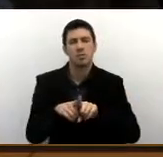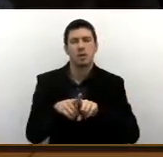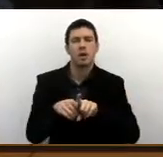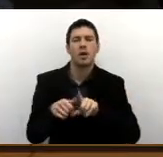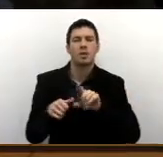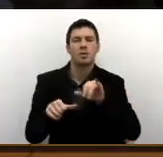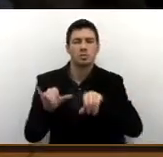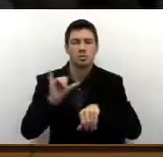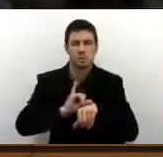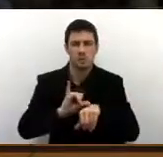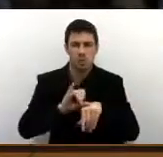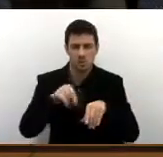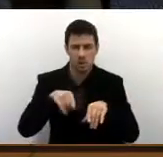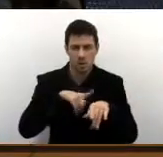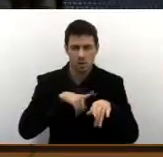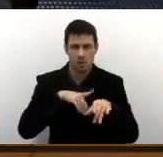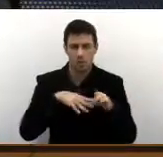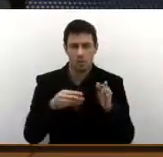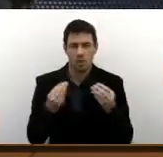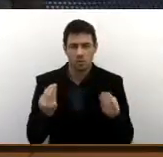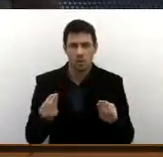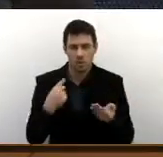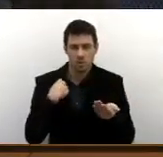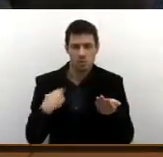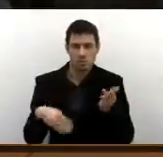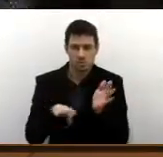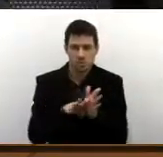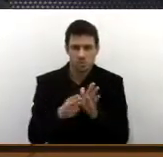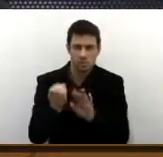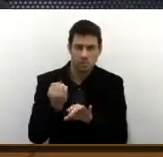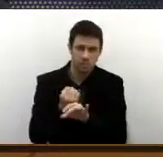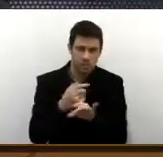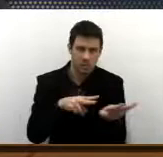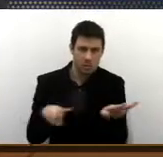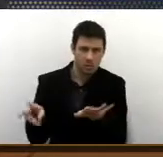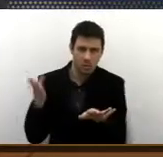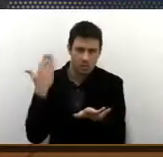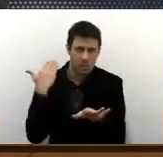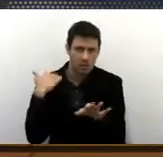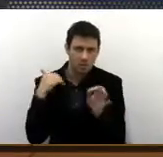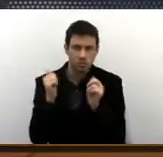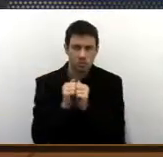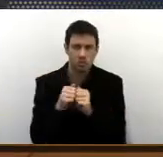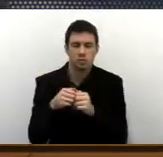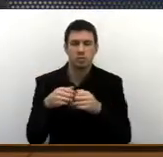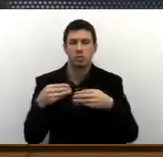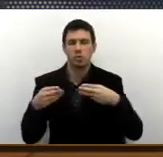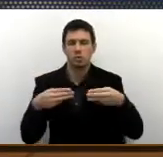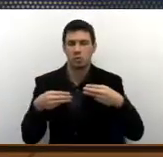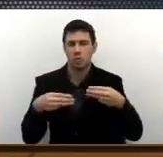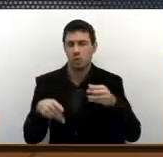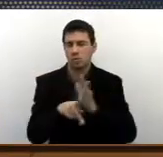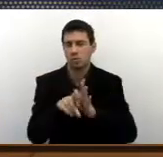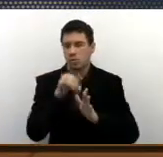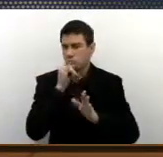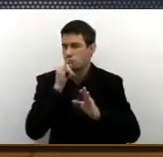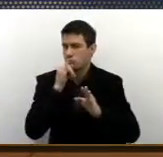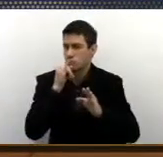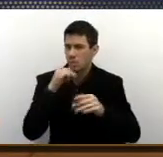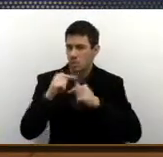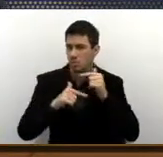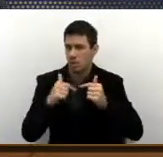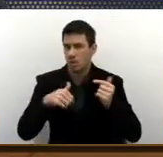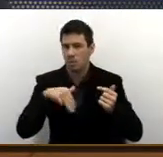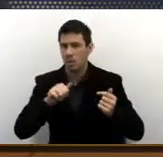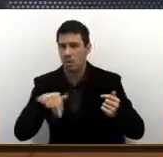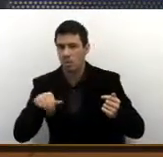Gastão Vidigal, inclusive semana passada, estivemos em Brasília, numa audiência com o Ministro do Trabalho, Manuel Dias, e,